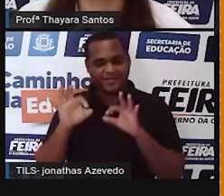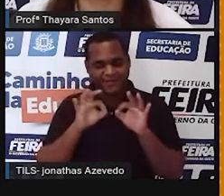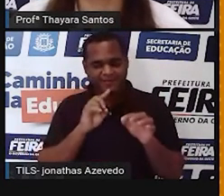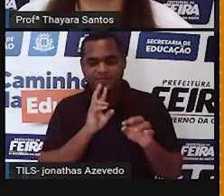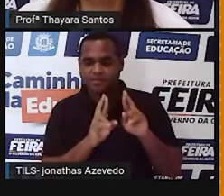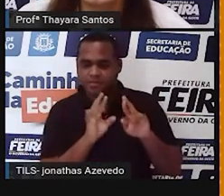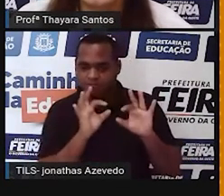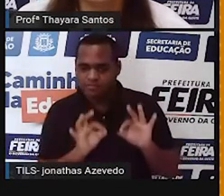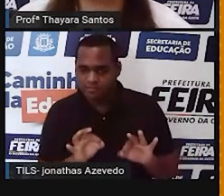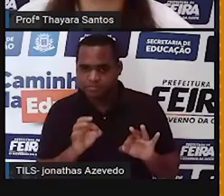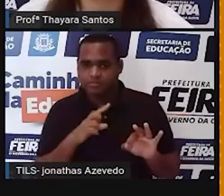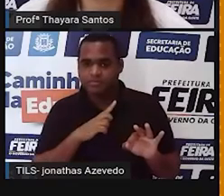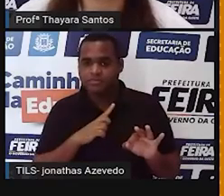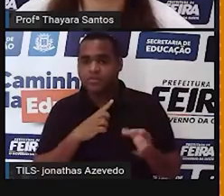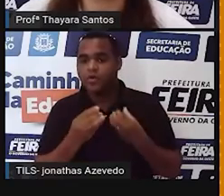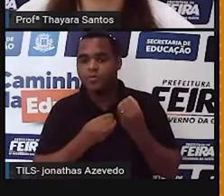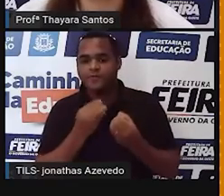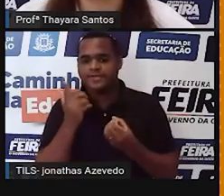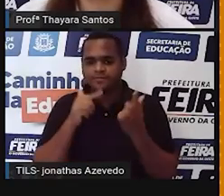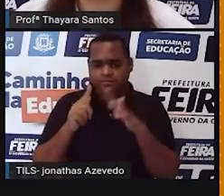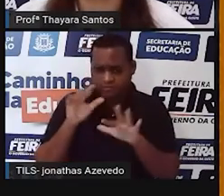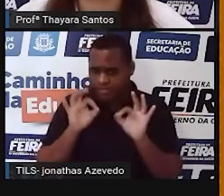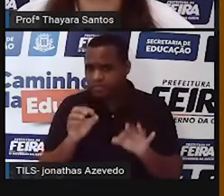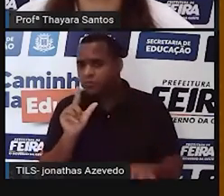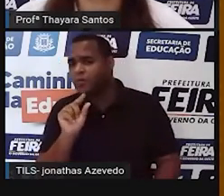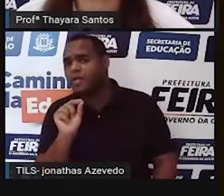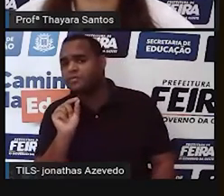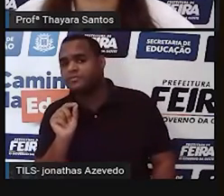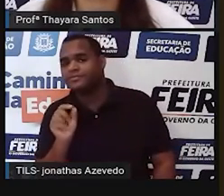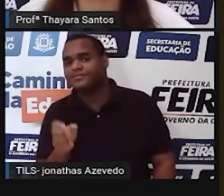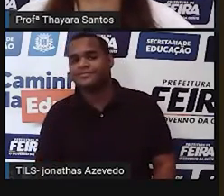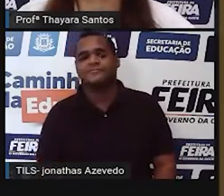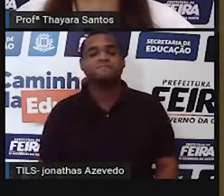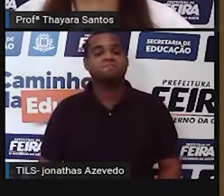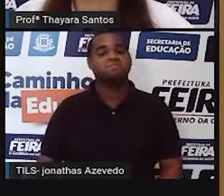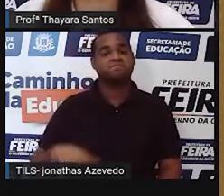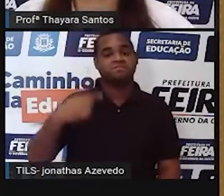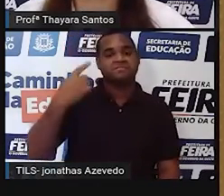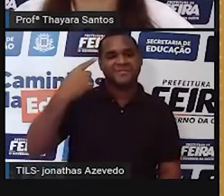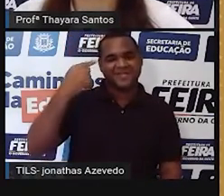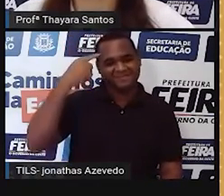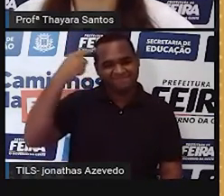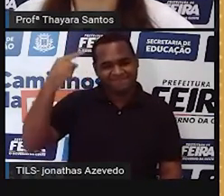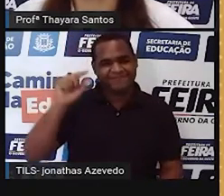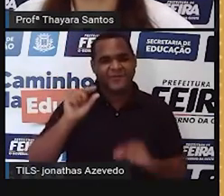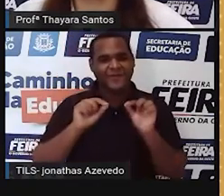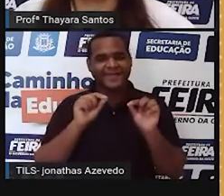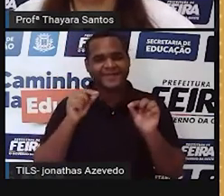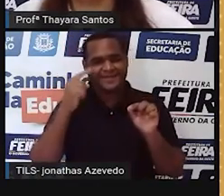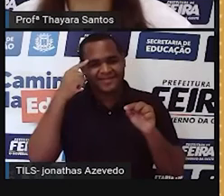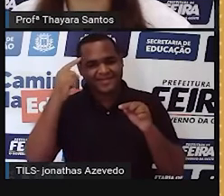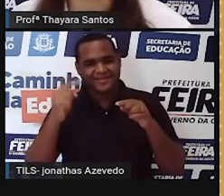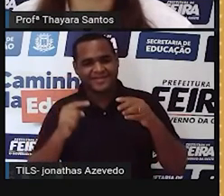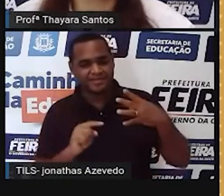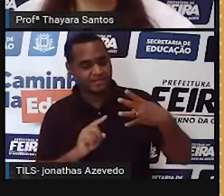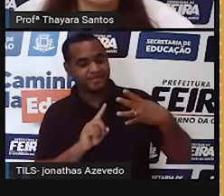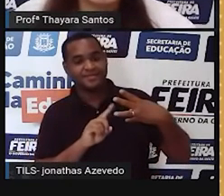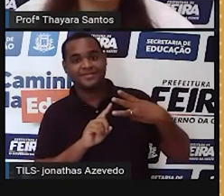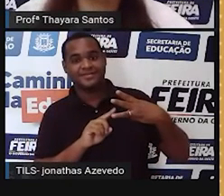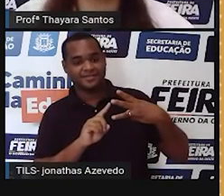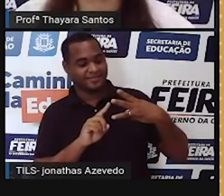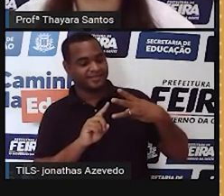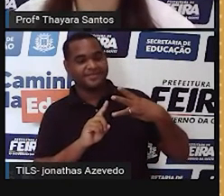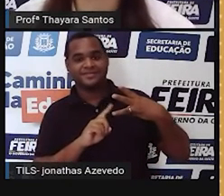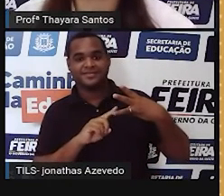anotações de vocês e vamos ver quantas vocês acertaram. Primeira questão. função do saco escrotal é, a gente já